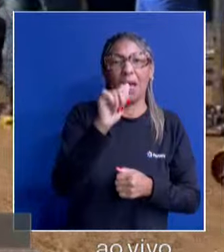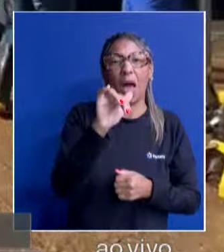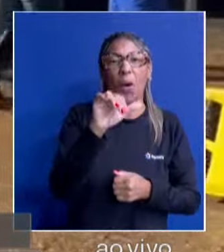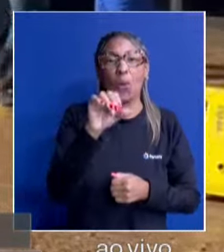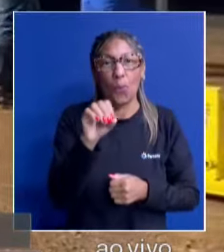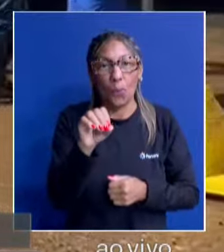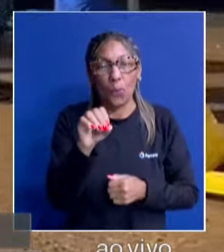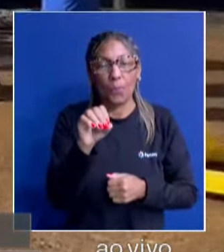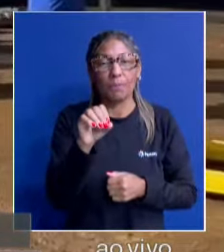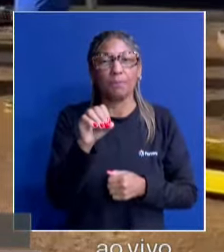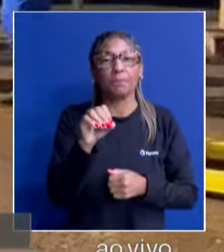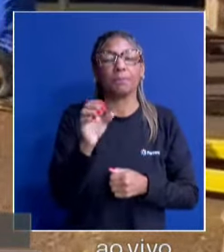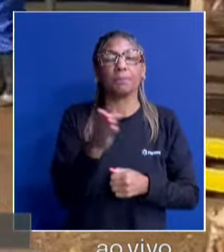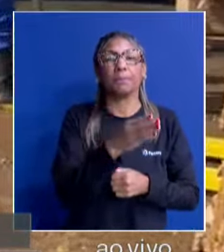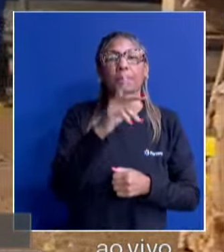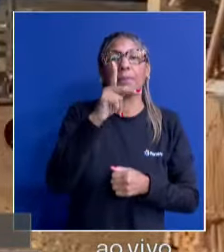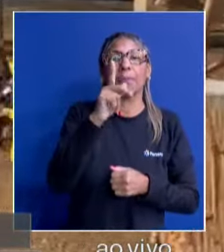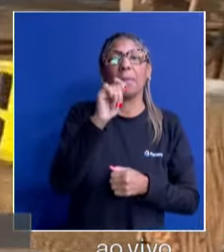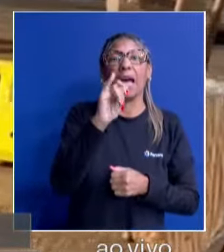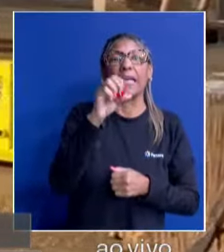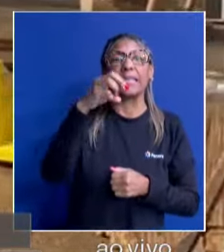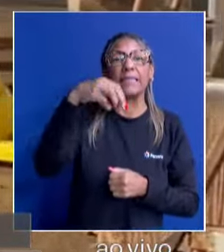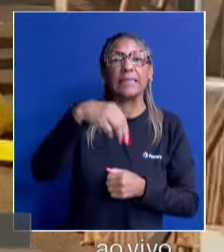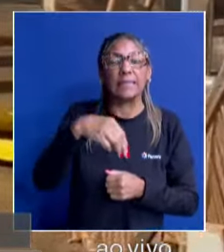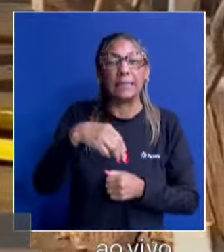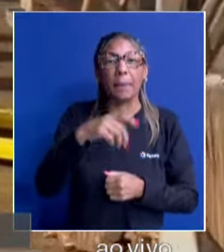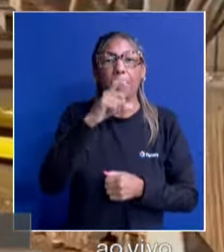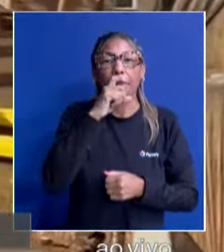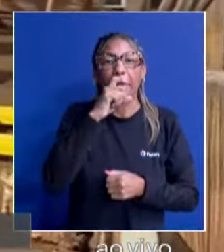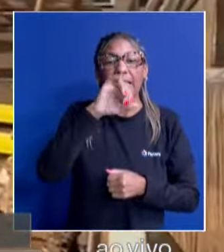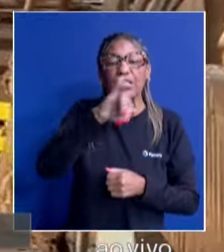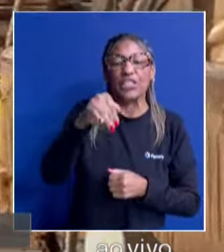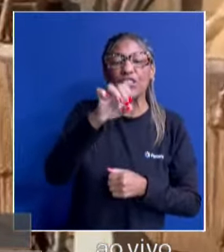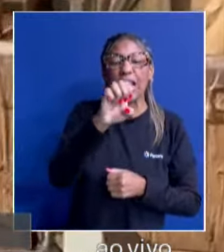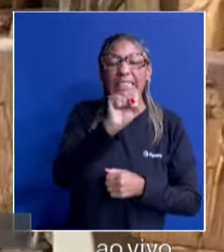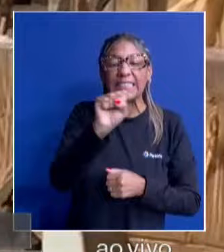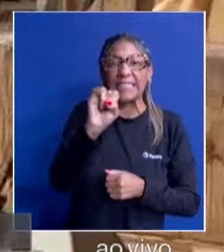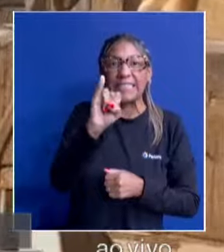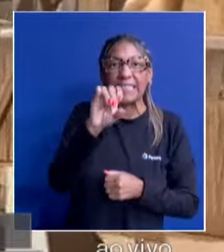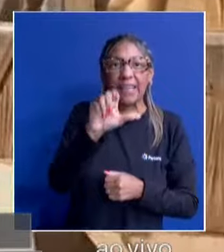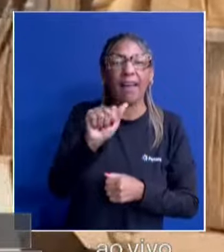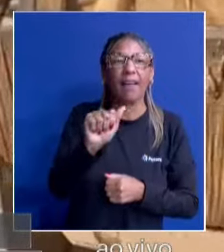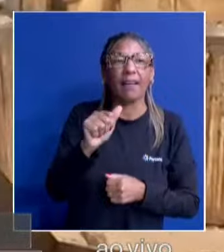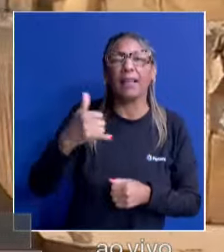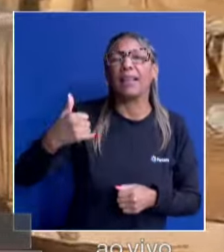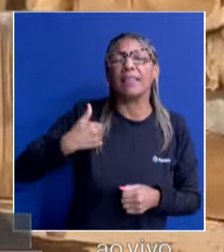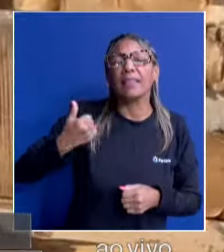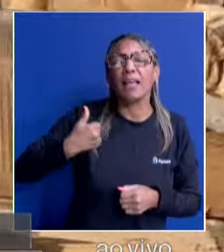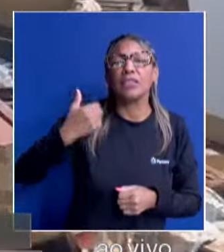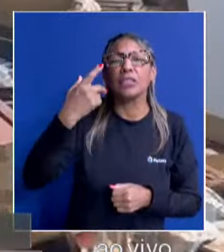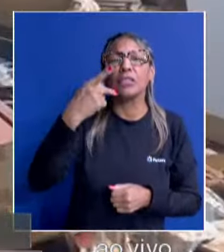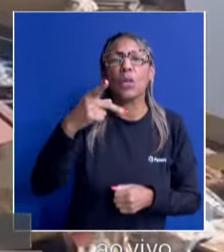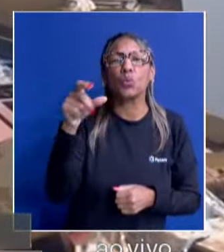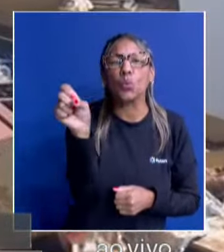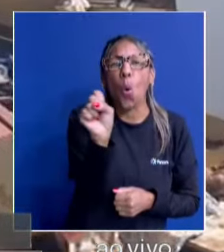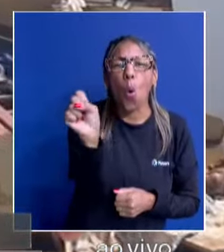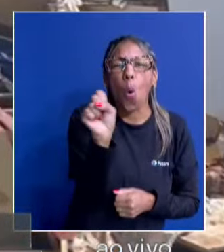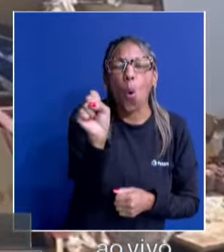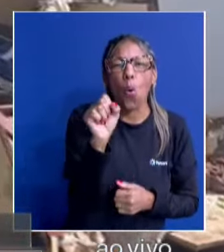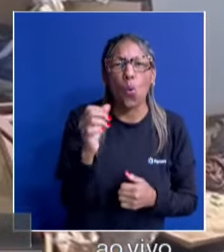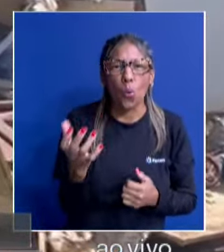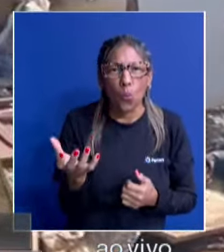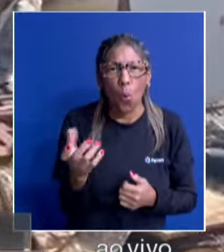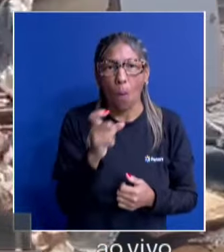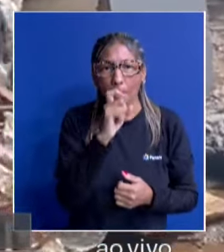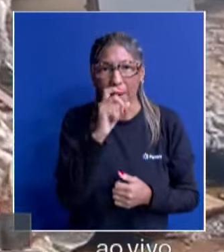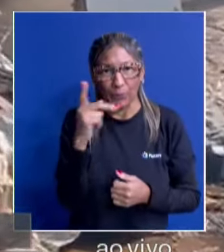Qual é a idade dele? A idade do sogro do Juliano, pai da Jéssica? Perfeito. Qual é a idade do seu sogro, né? Porque a gente também